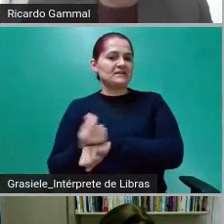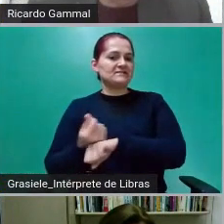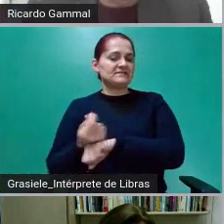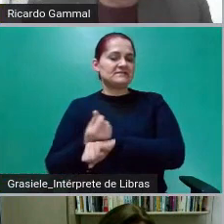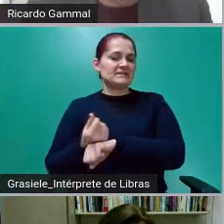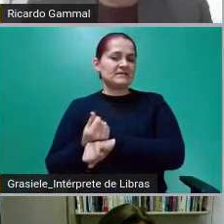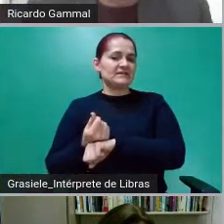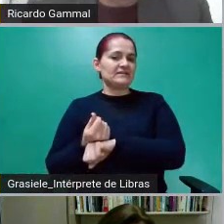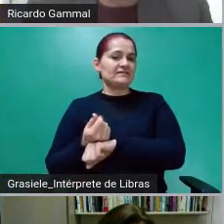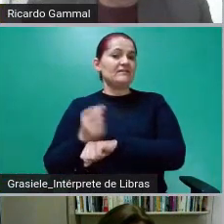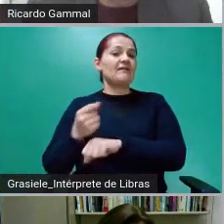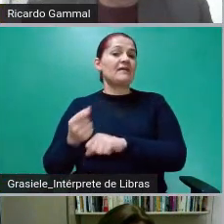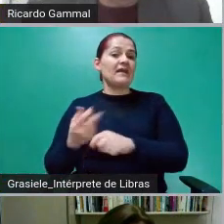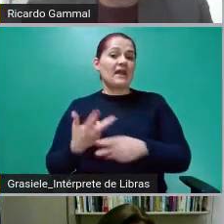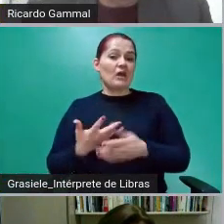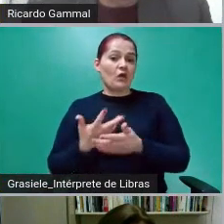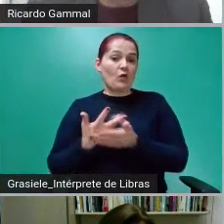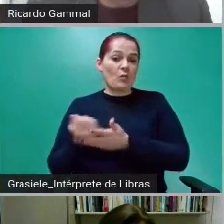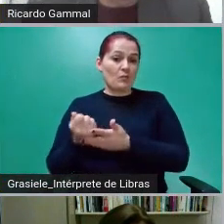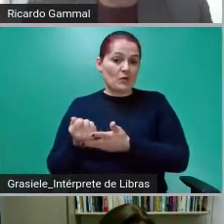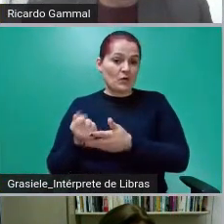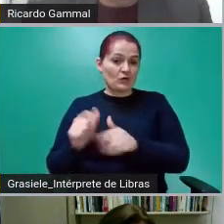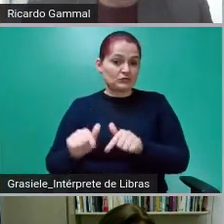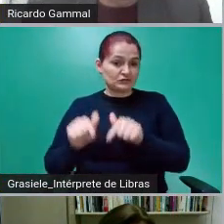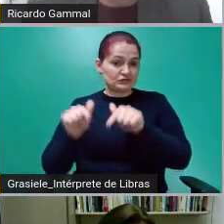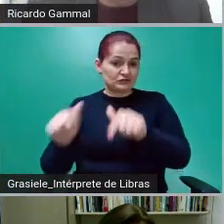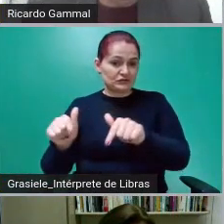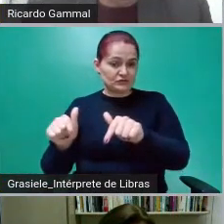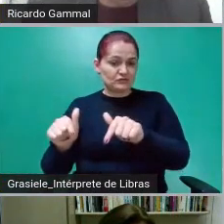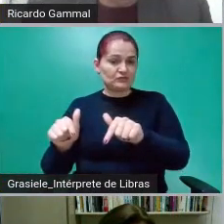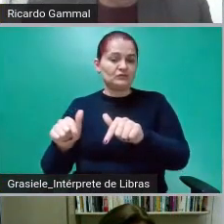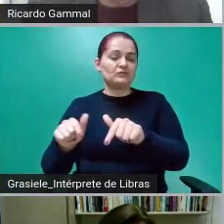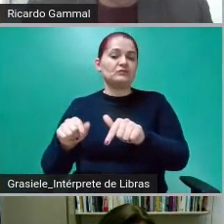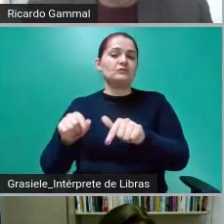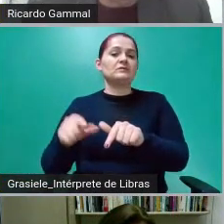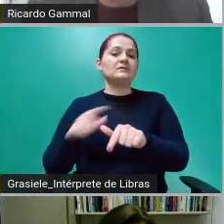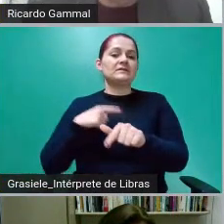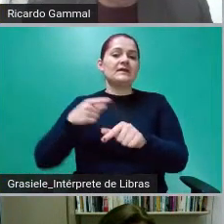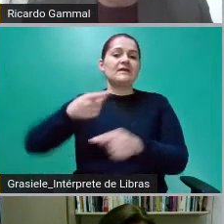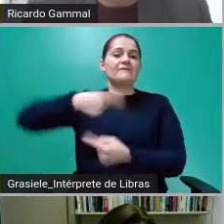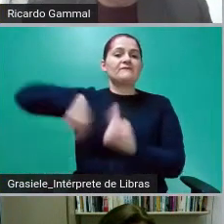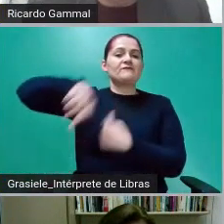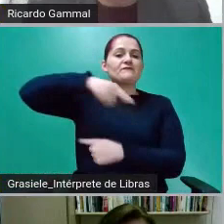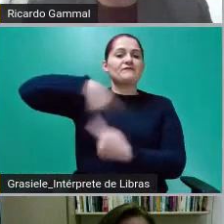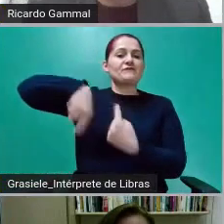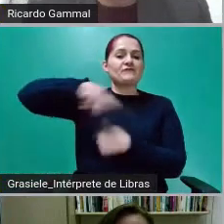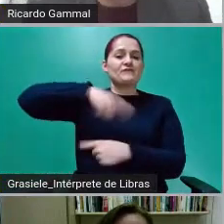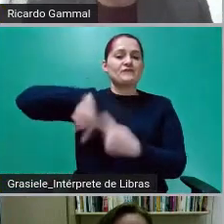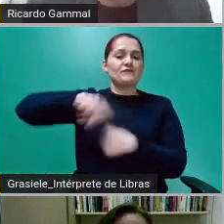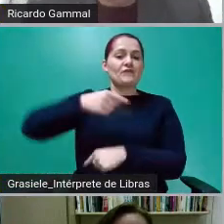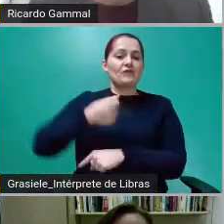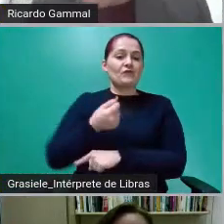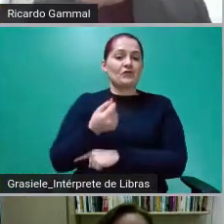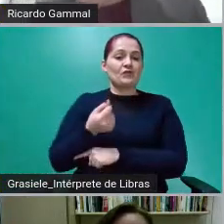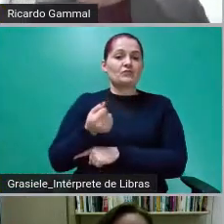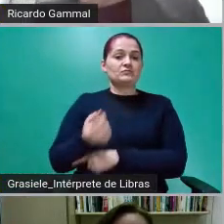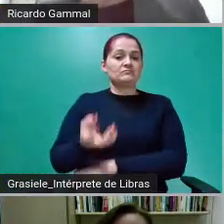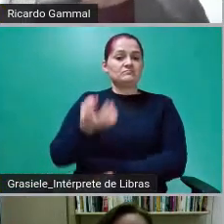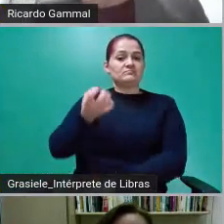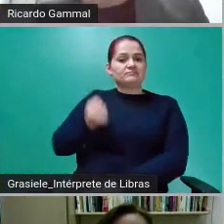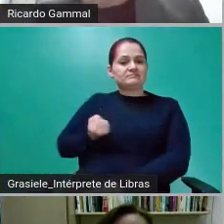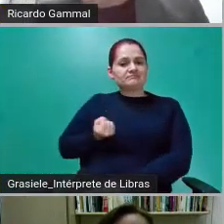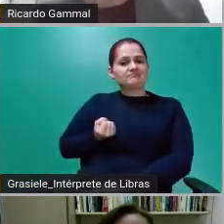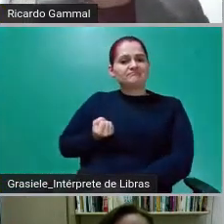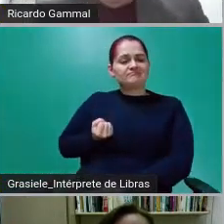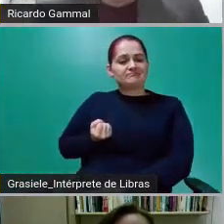a ser os beneficiários dos fluxos gerados por aqueles ativos convertidos. E